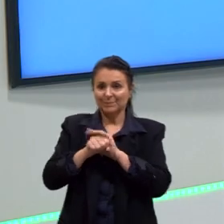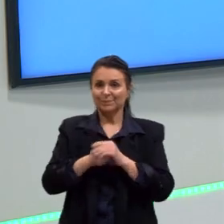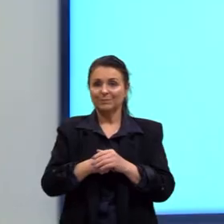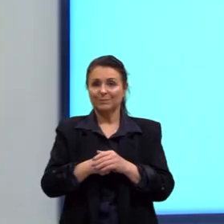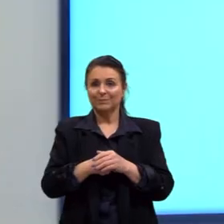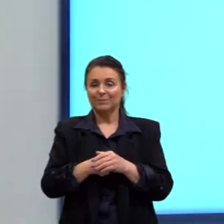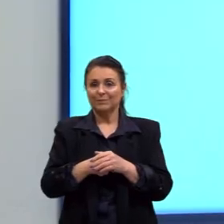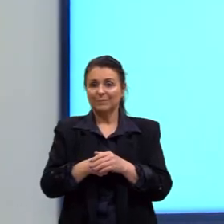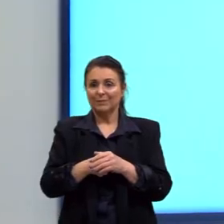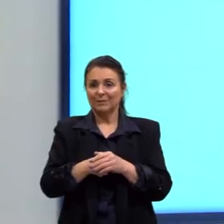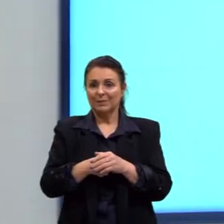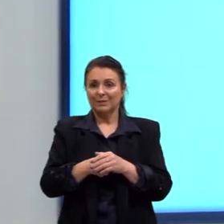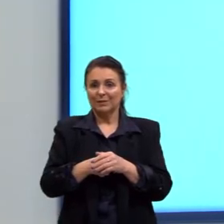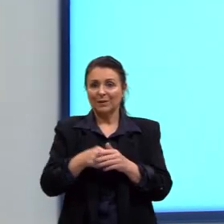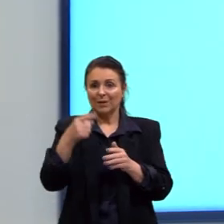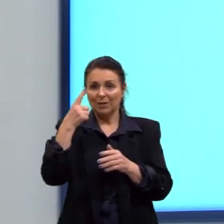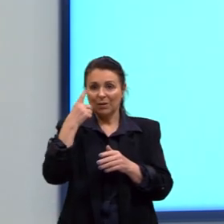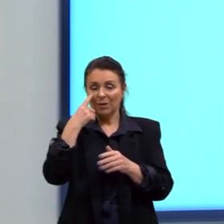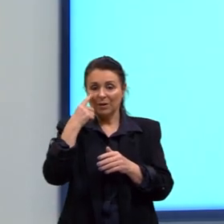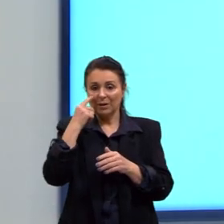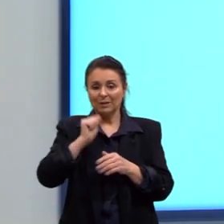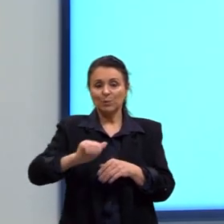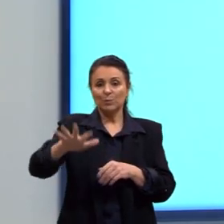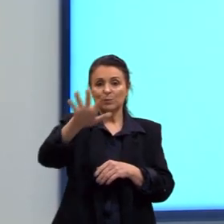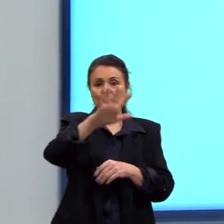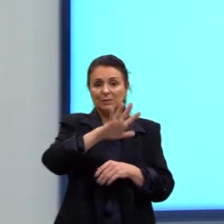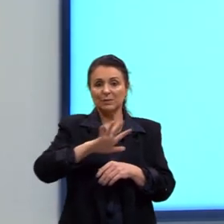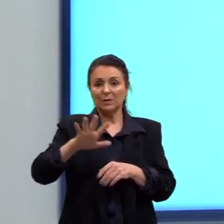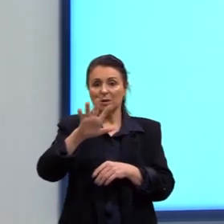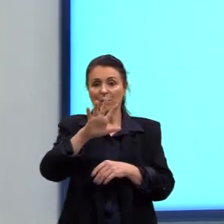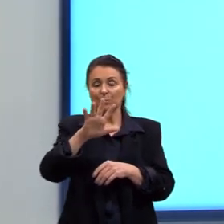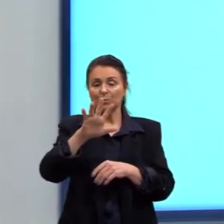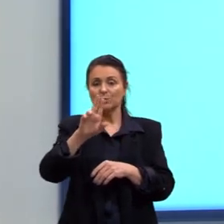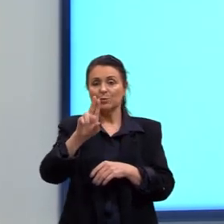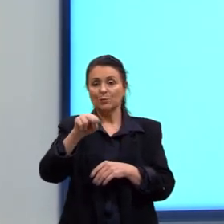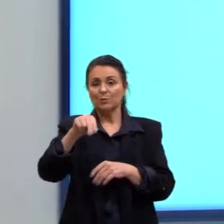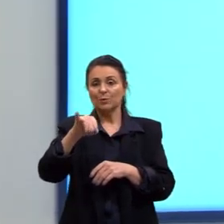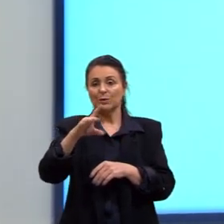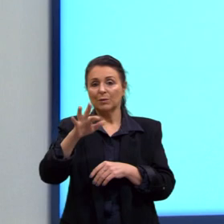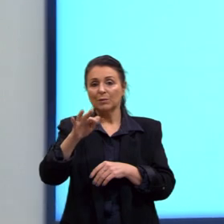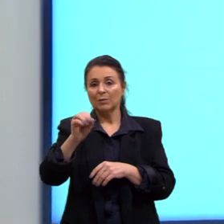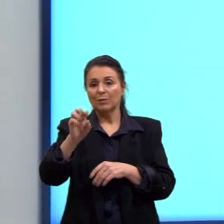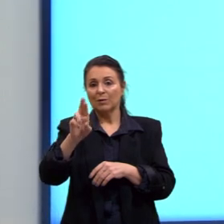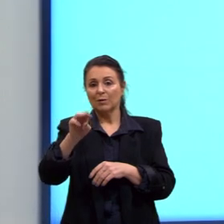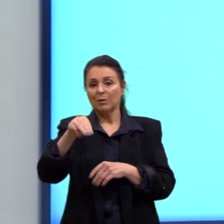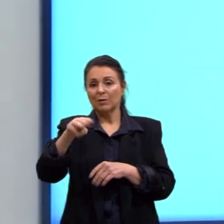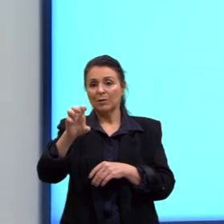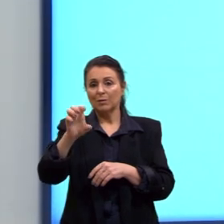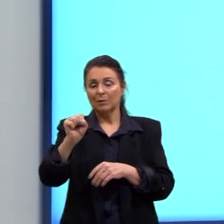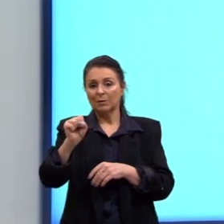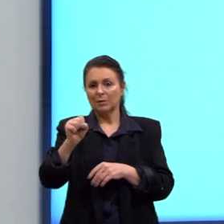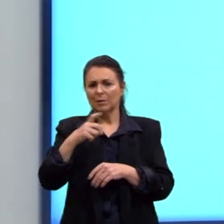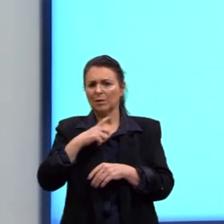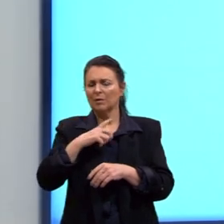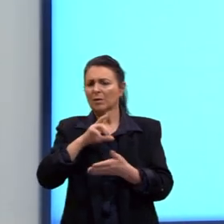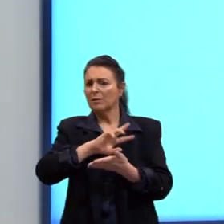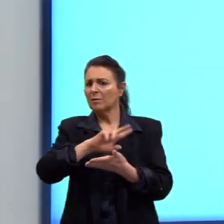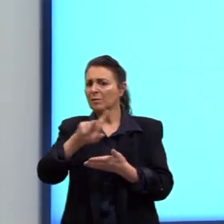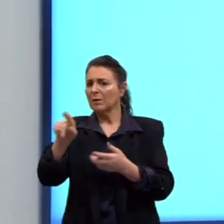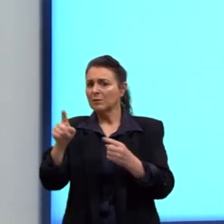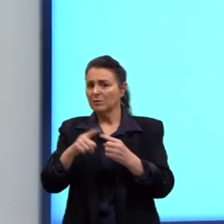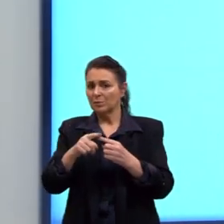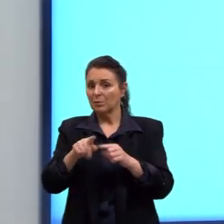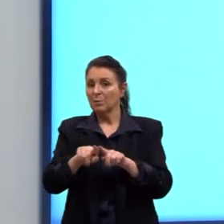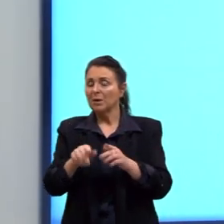A gente também pode ver campos uniformes. Tem vários e vários tipos, certo? Mas, o mais básico para a gente entender